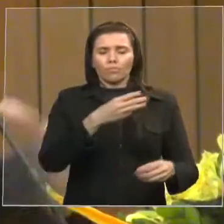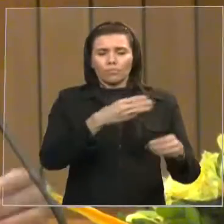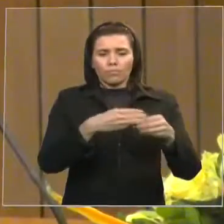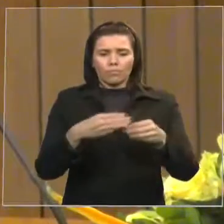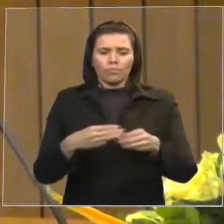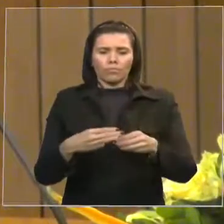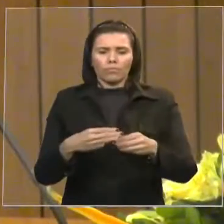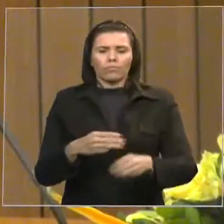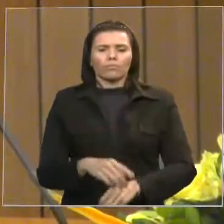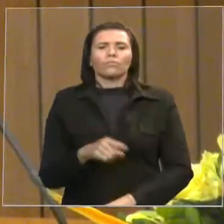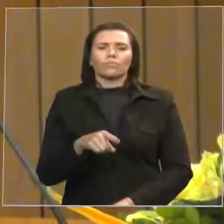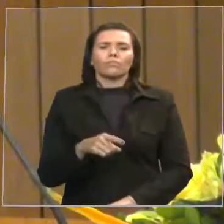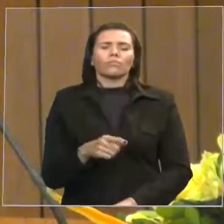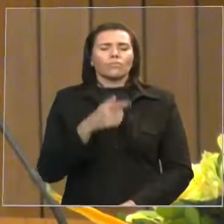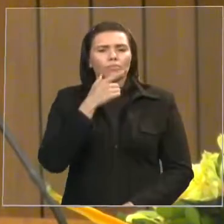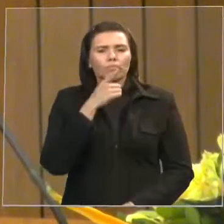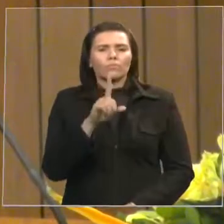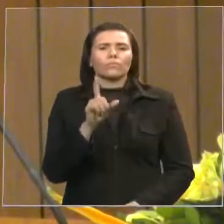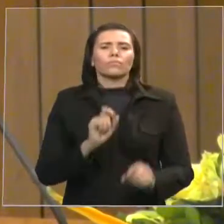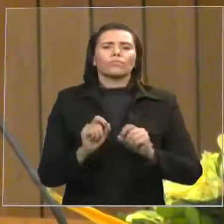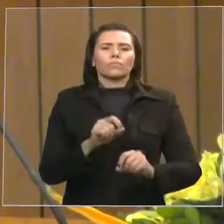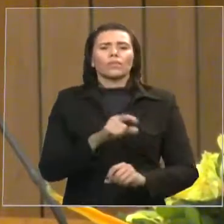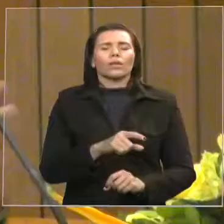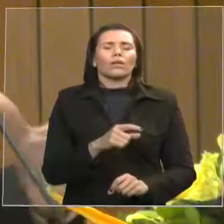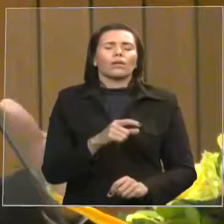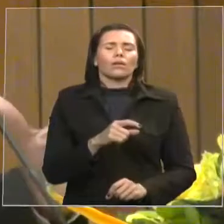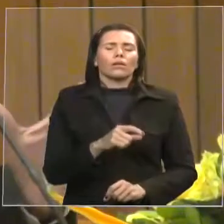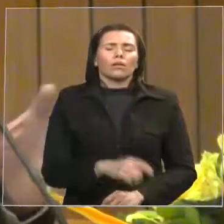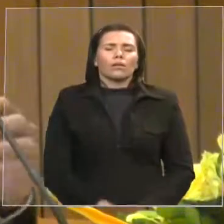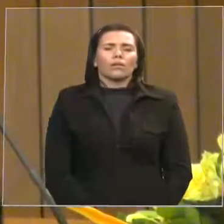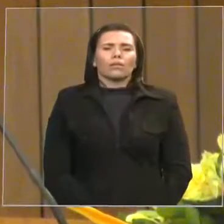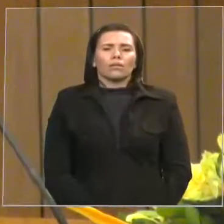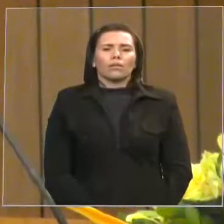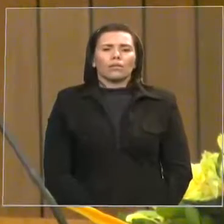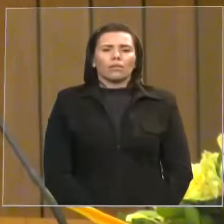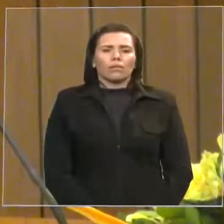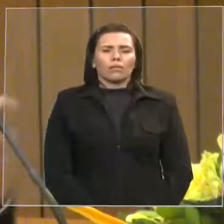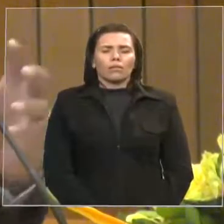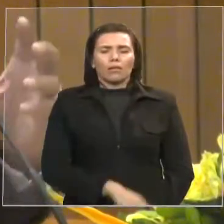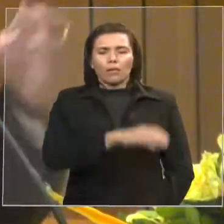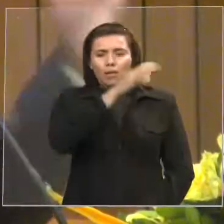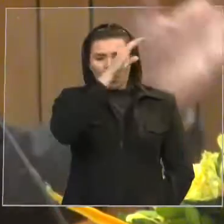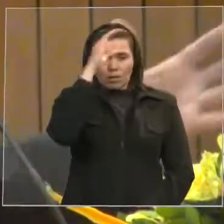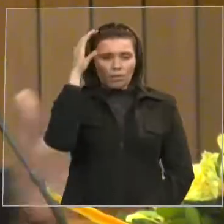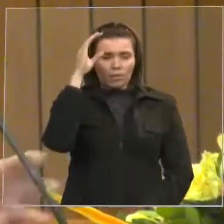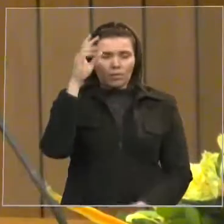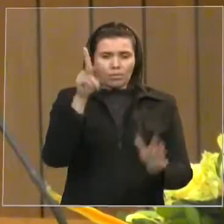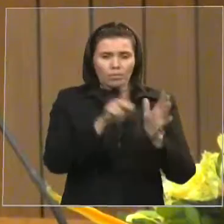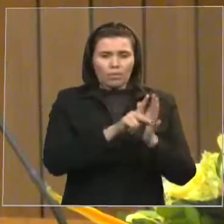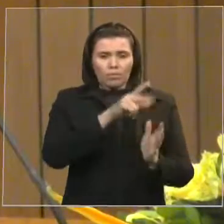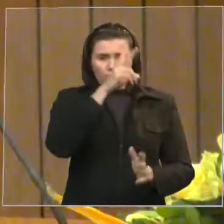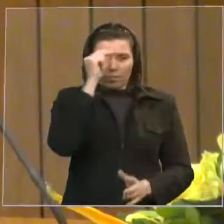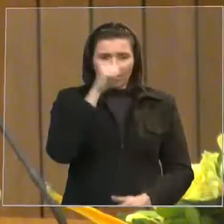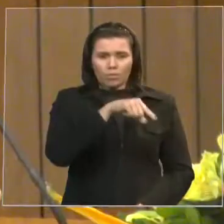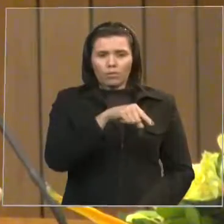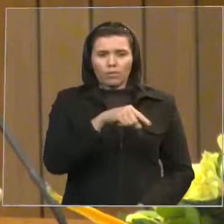poderia já ter feito alguns dias ou melhor, alguns meses atrás